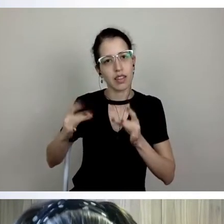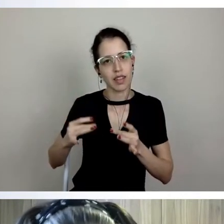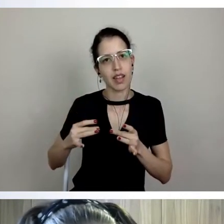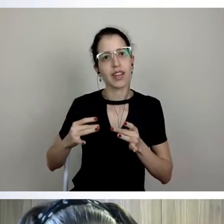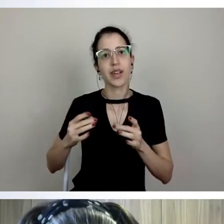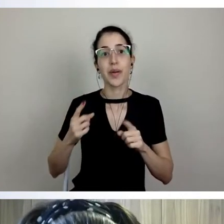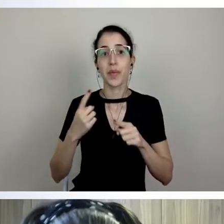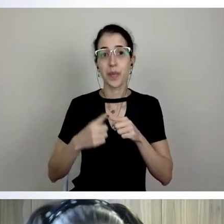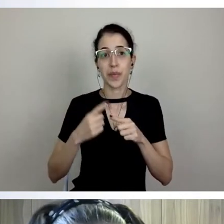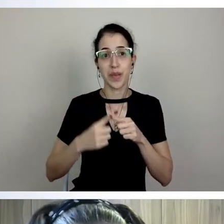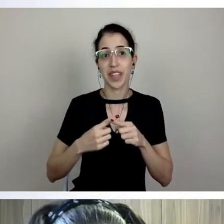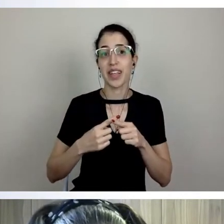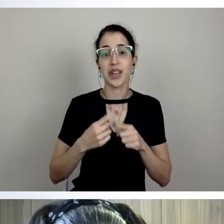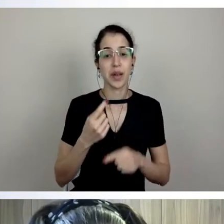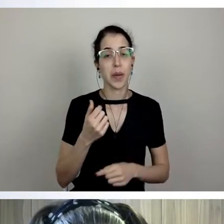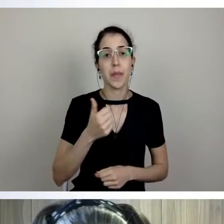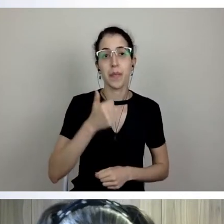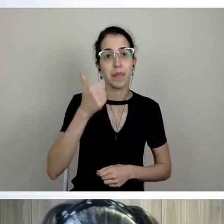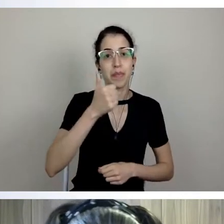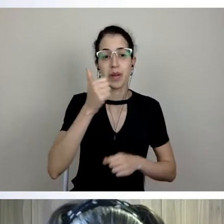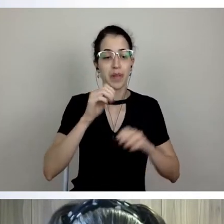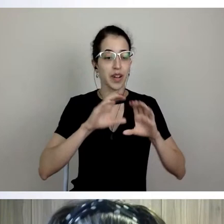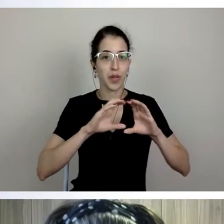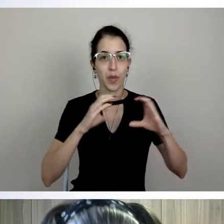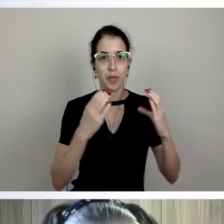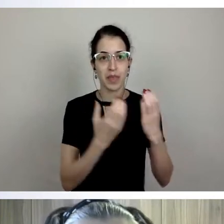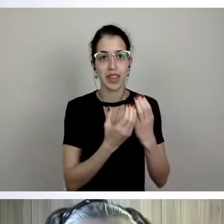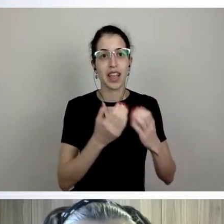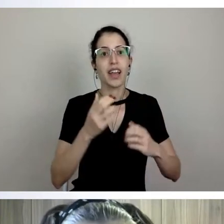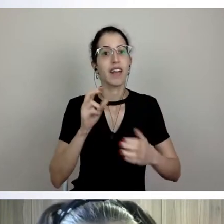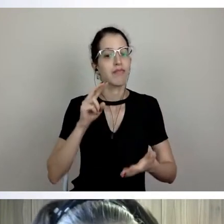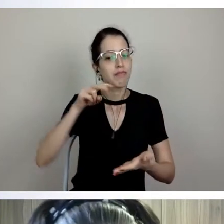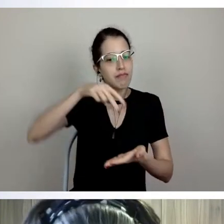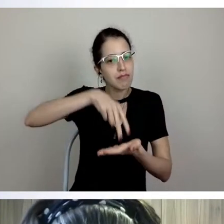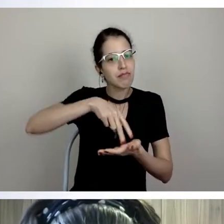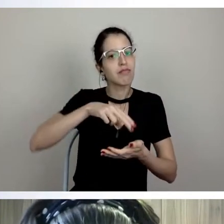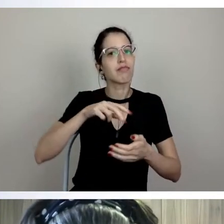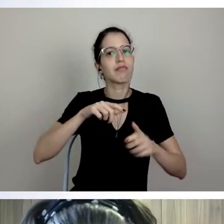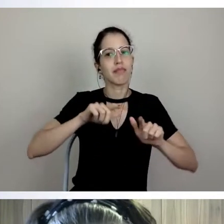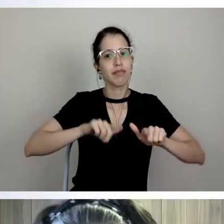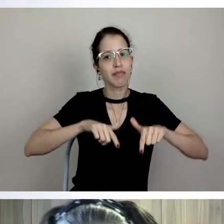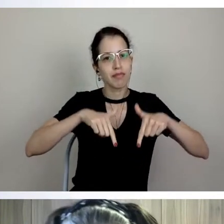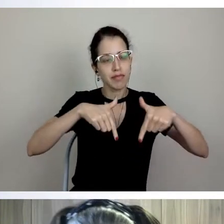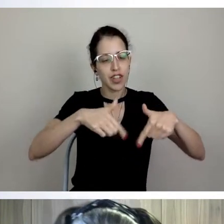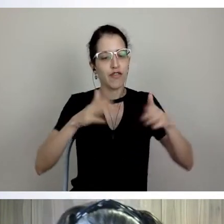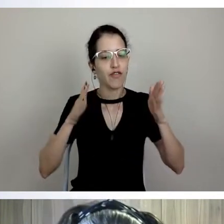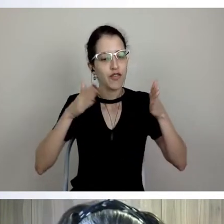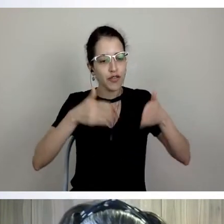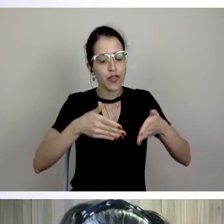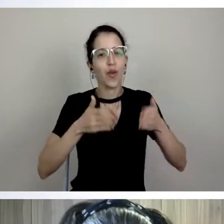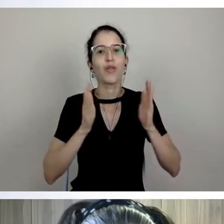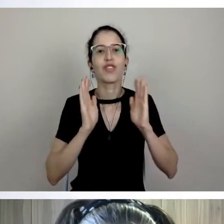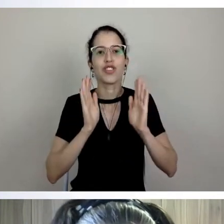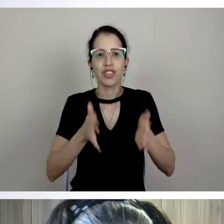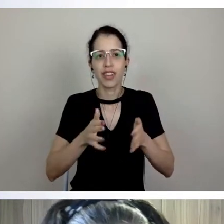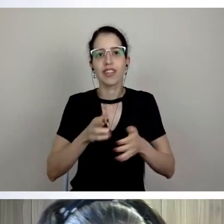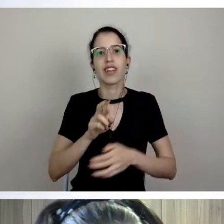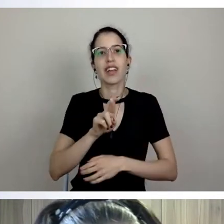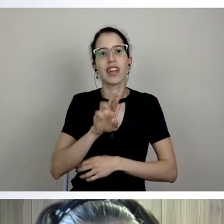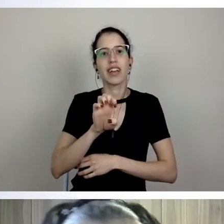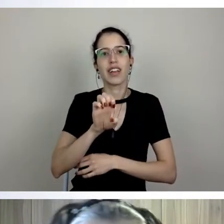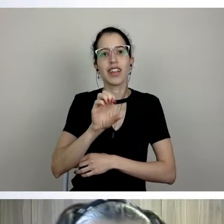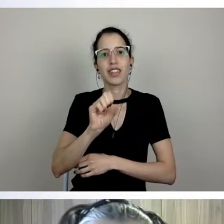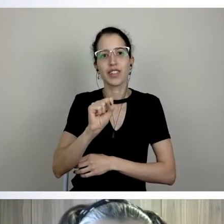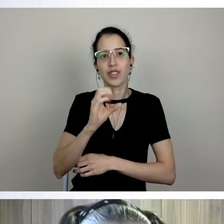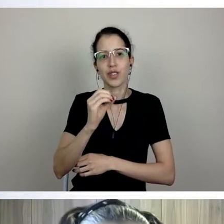da portaria relativa aos estágios obrigatórios, o foco esteve muito já nessa resolução, e aí a gente recebe essas contribuições